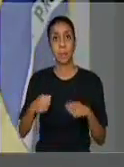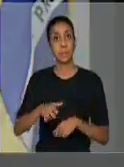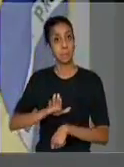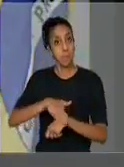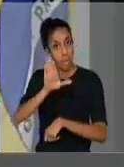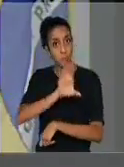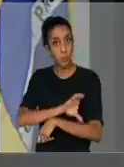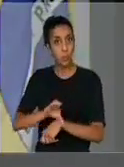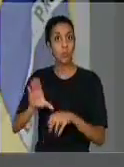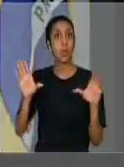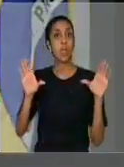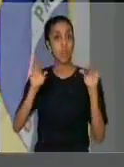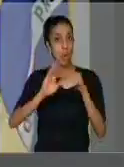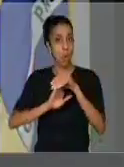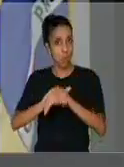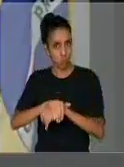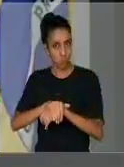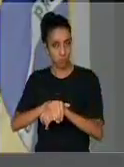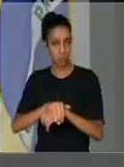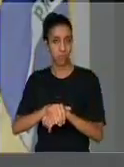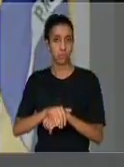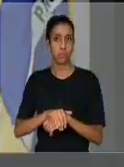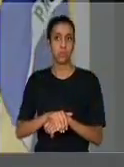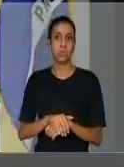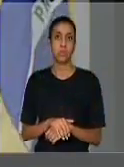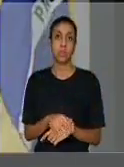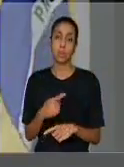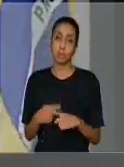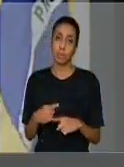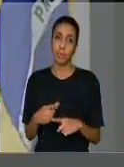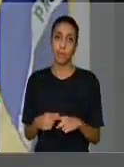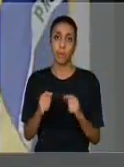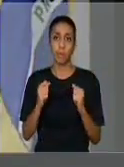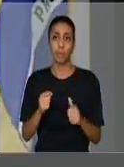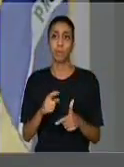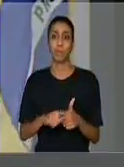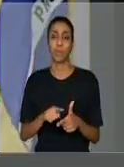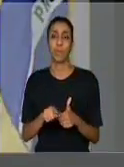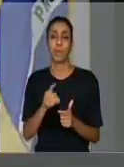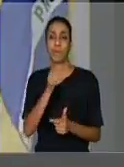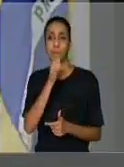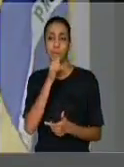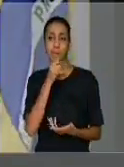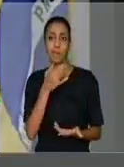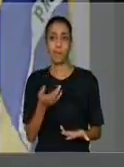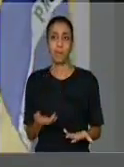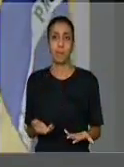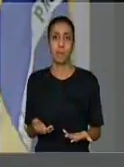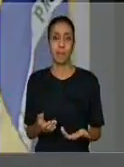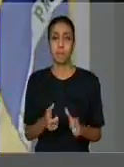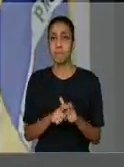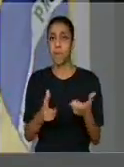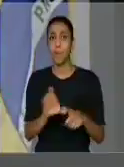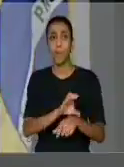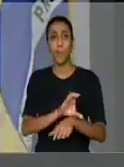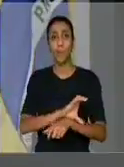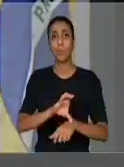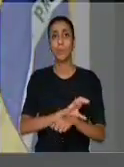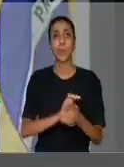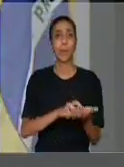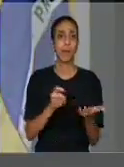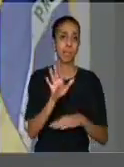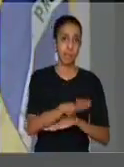cursos noturnos, porque, no fim, há uma inversão de valores, a maioria dos cursos são durante o dia,